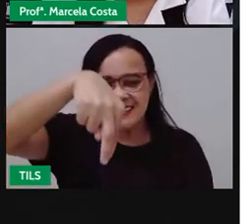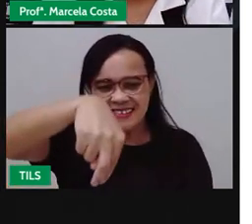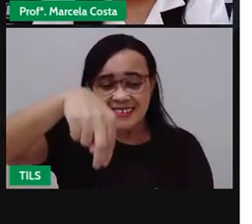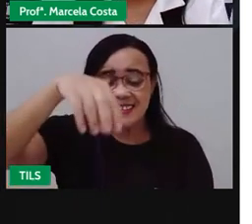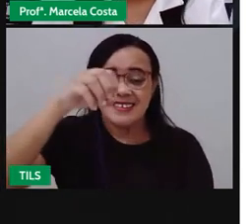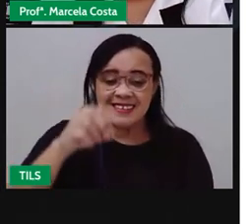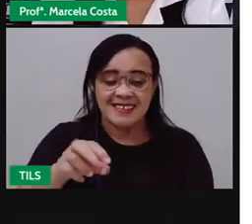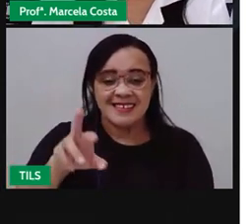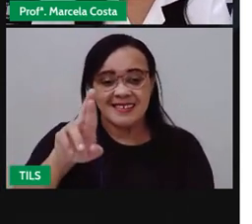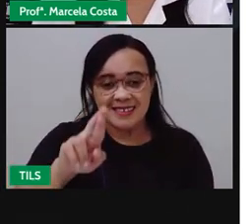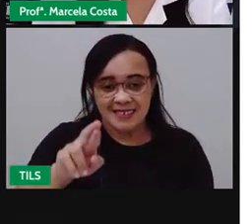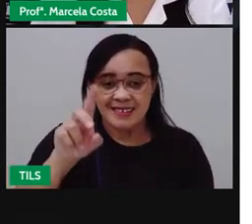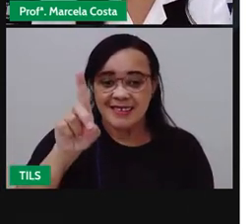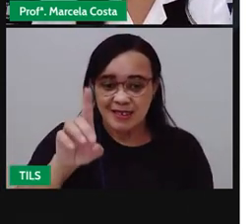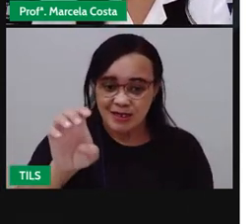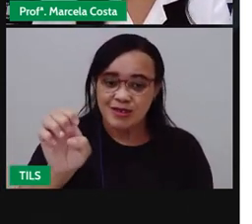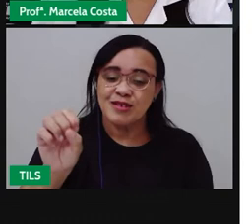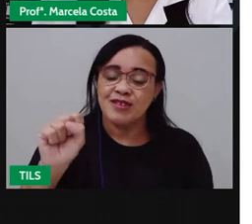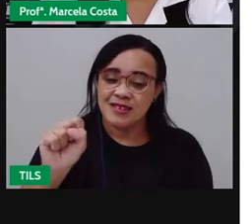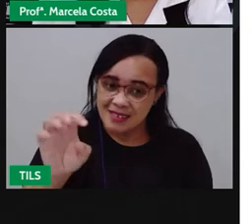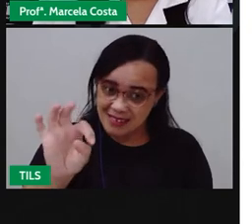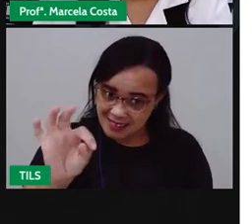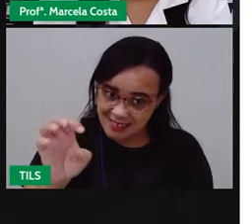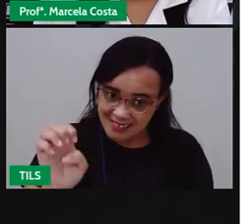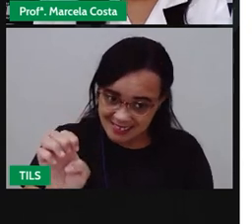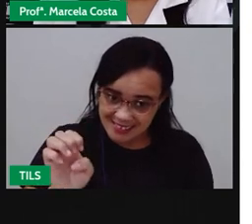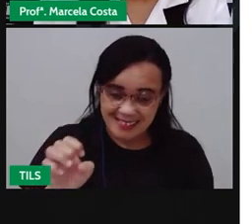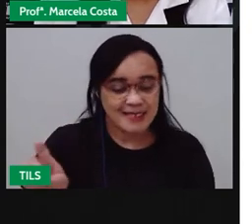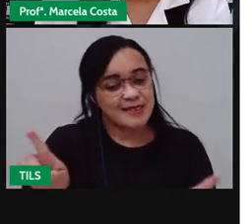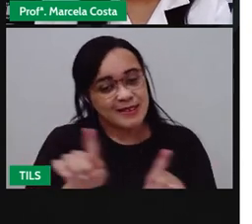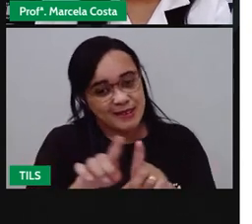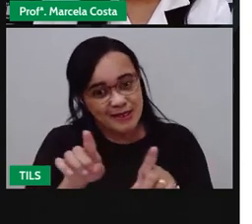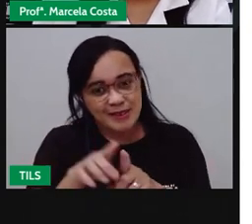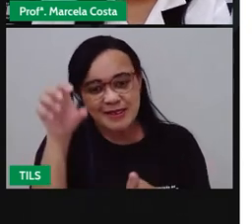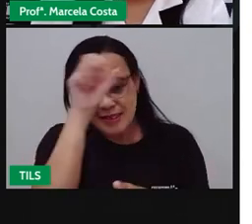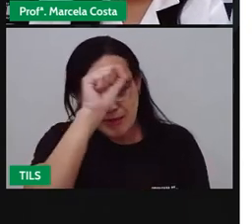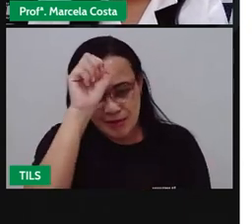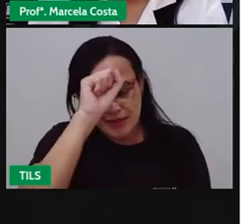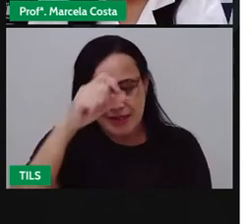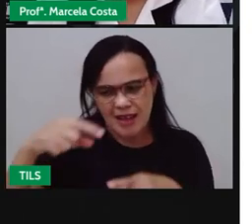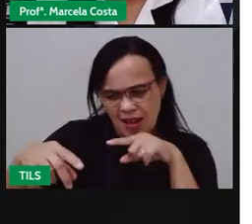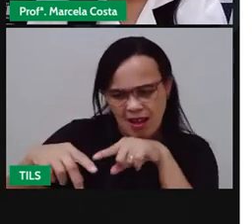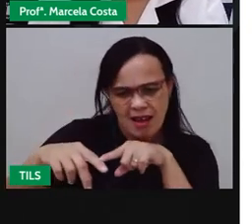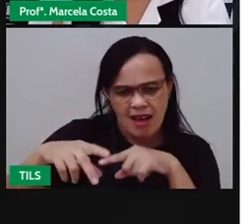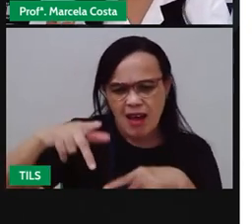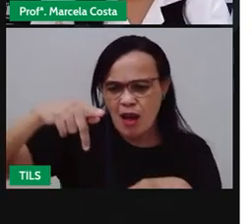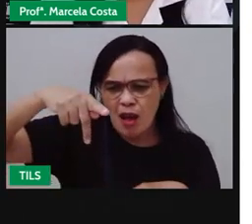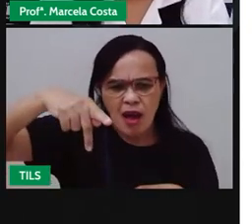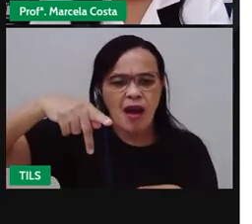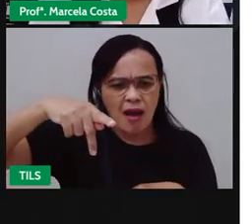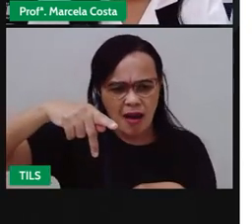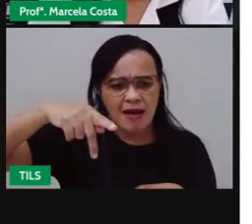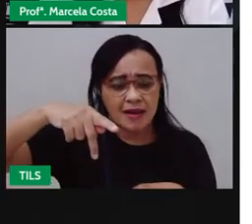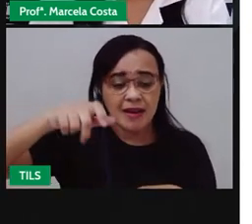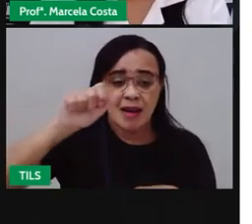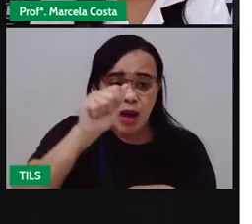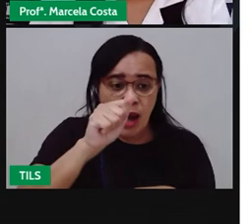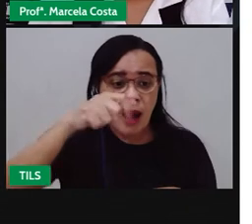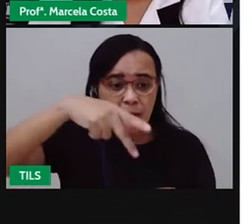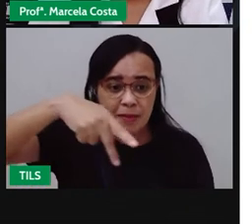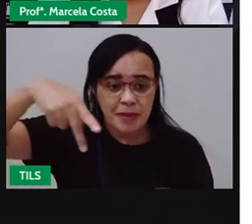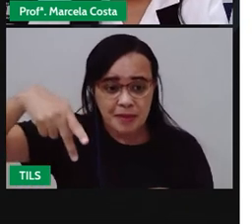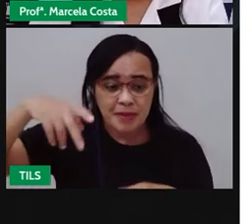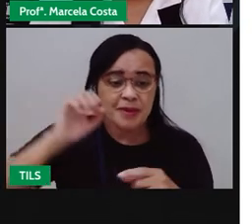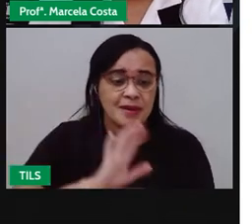aplicativo que a gente consegue buscar ali a localização exata do município, de